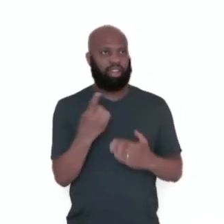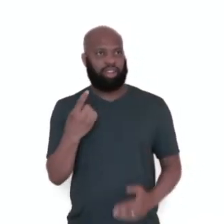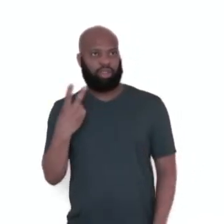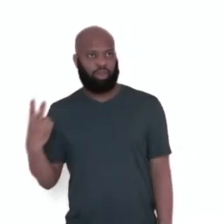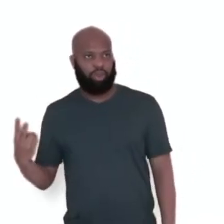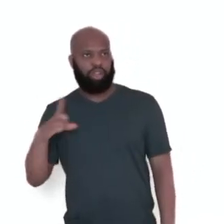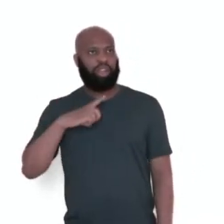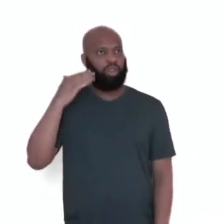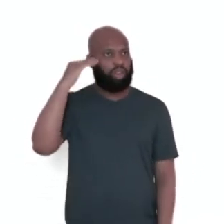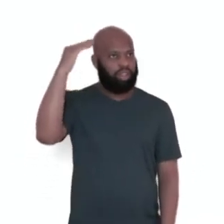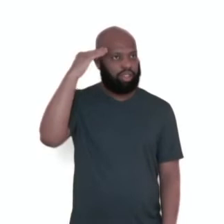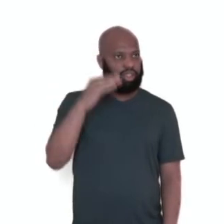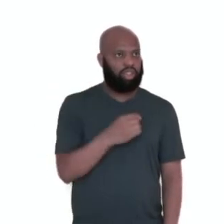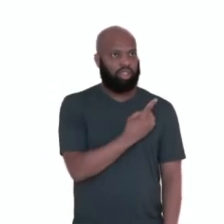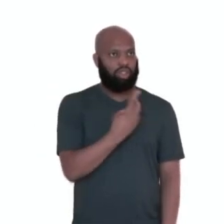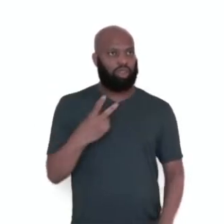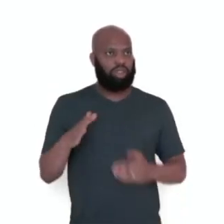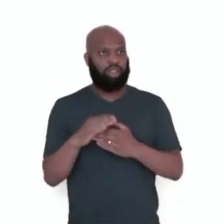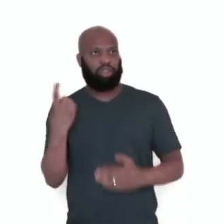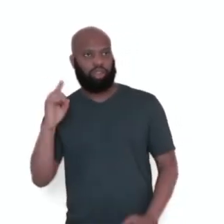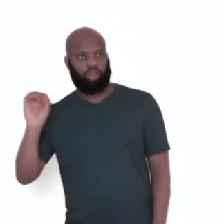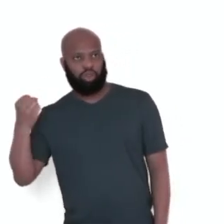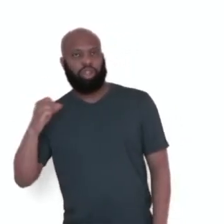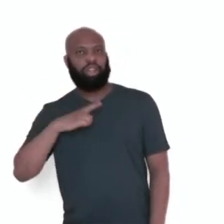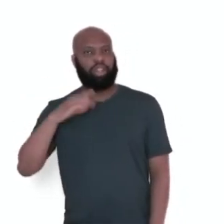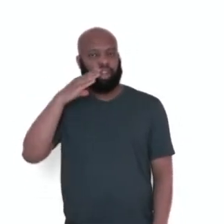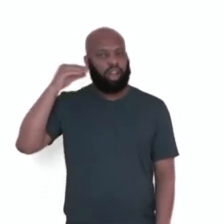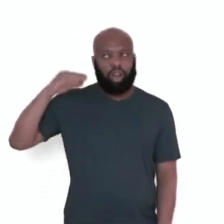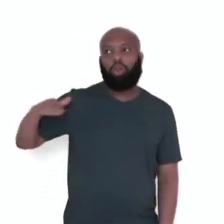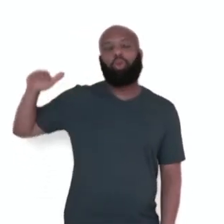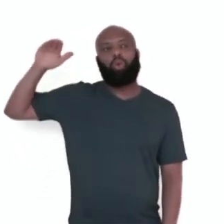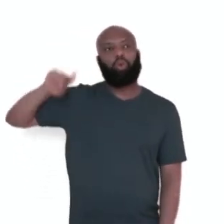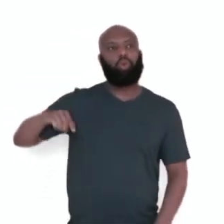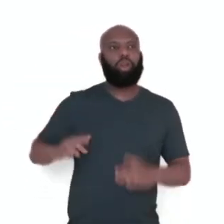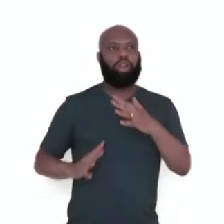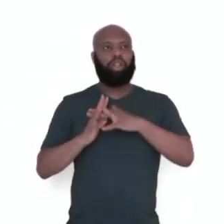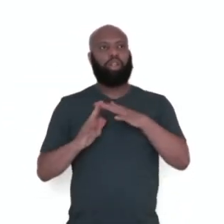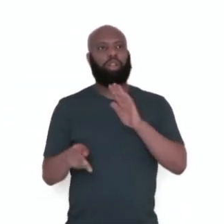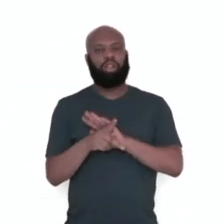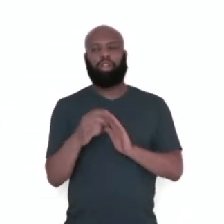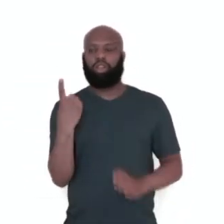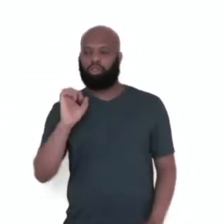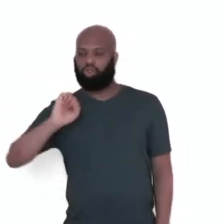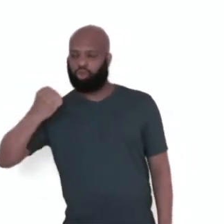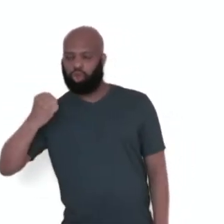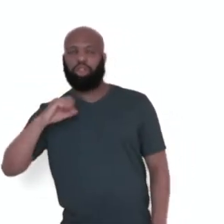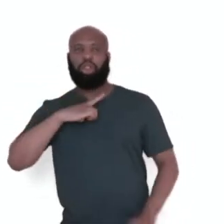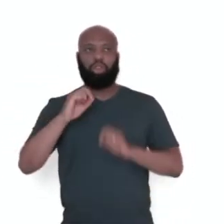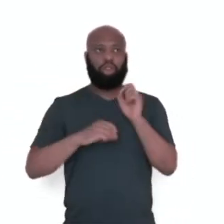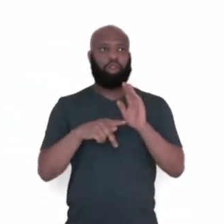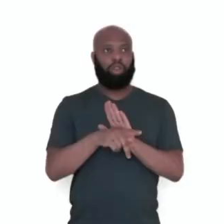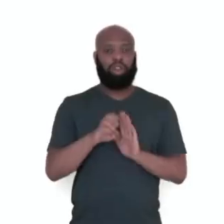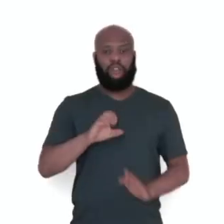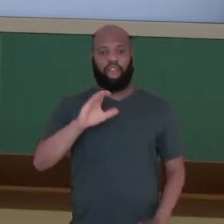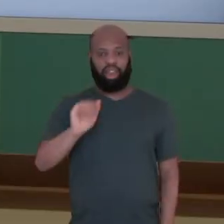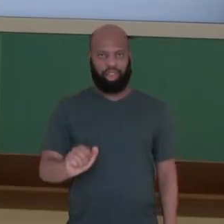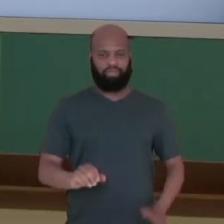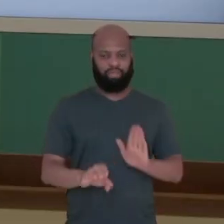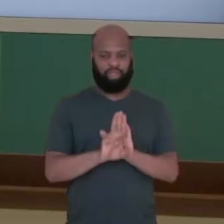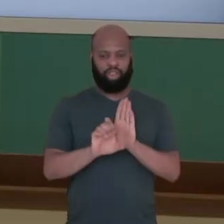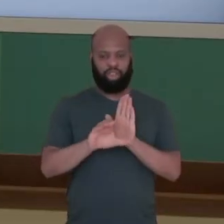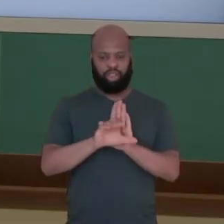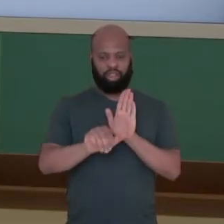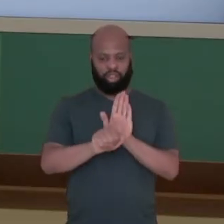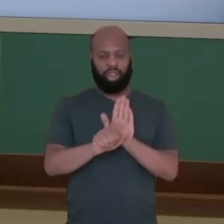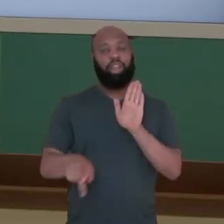18 anos e adultos acima de 18 anos. Essa é a faixa etária considerada, né? Pelo Estatuto da Criança e do Adolescente para